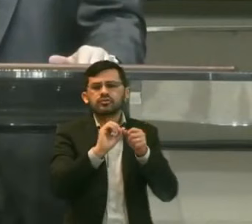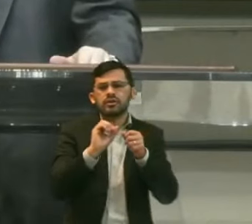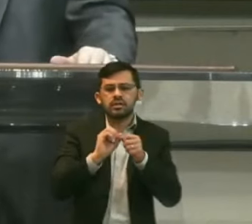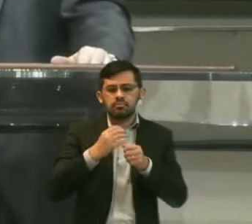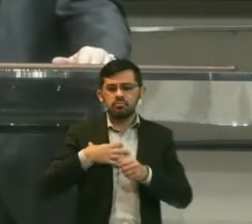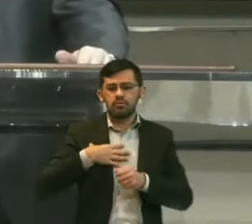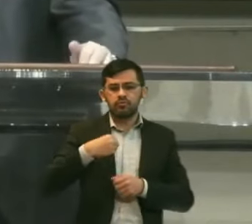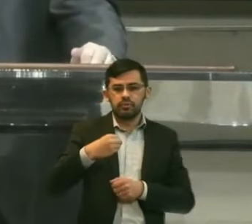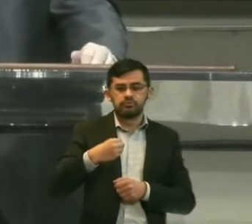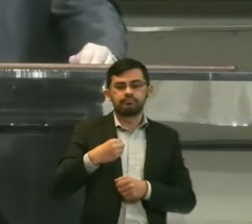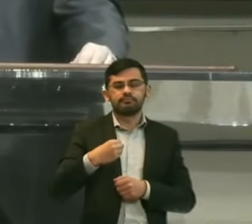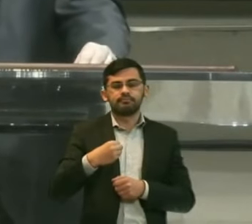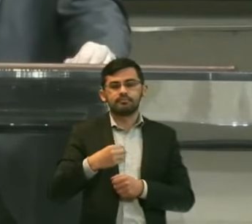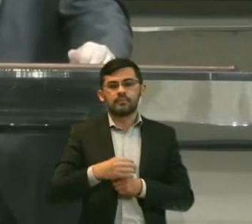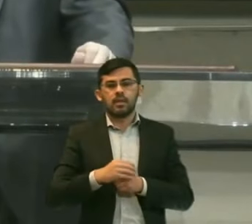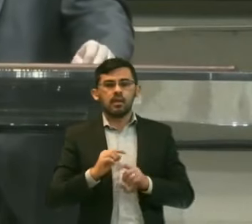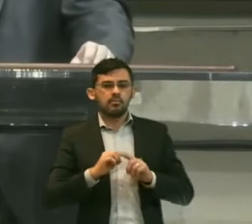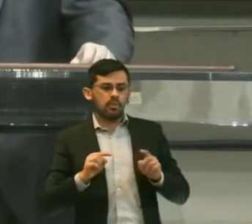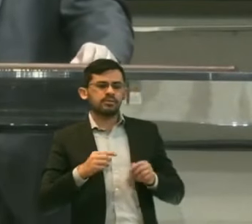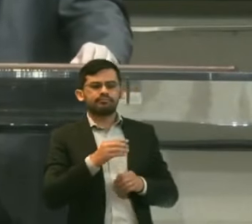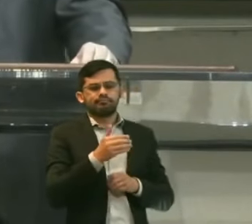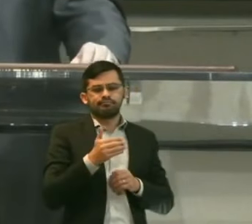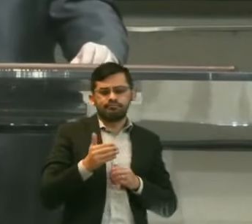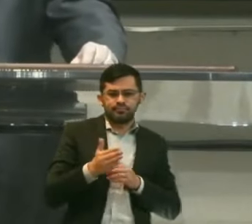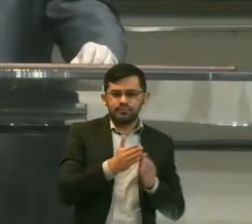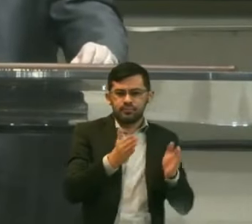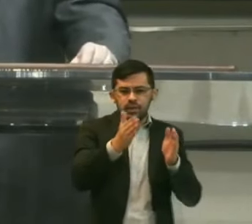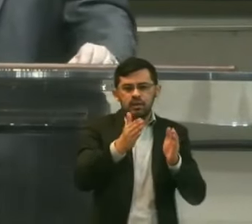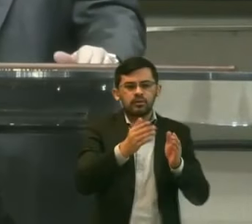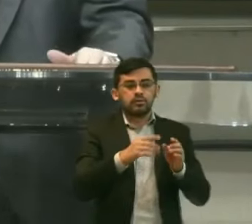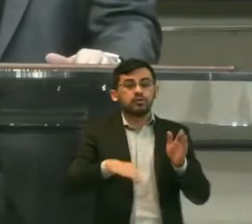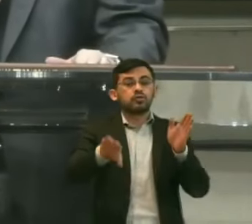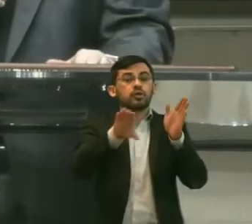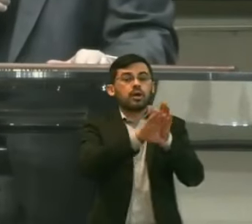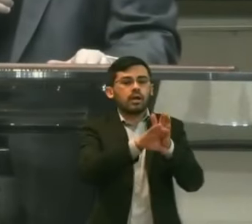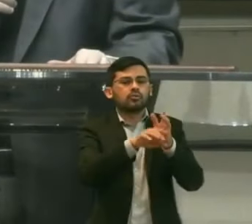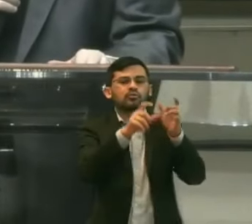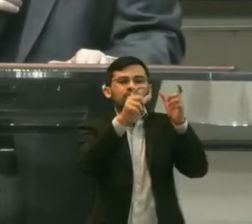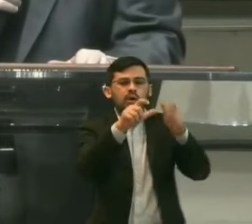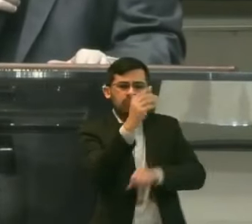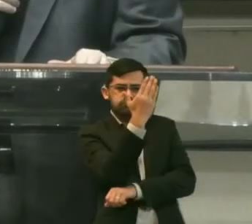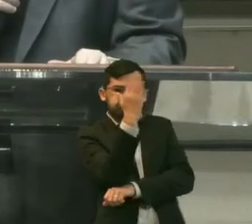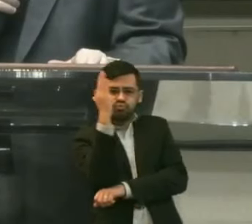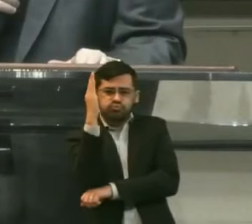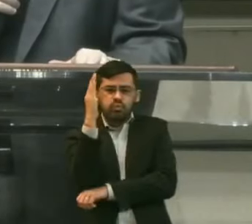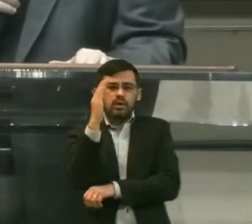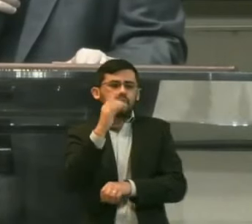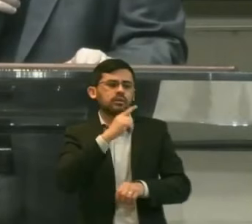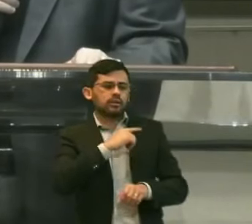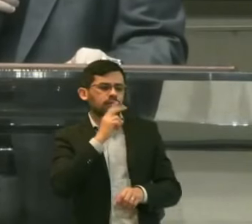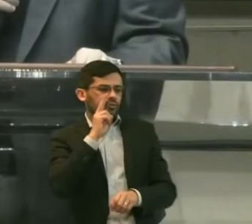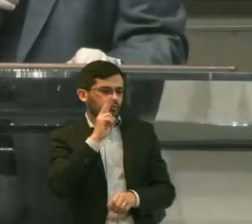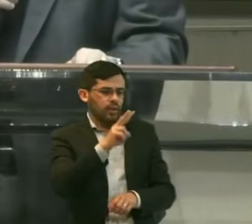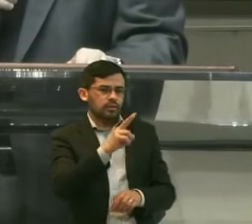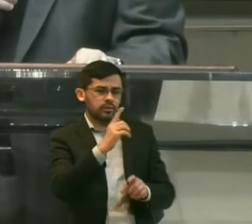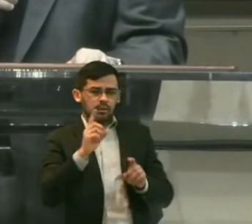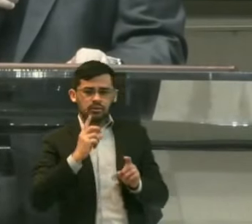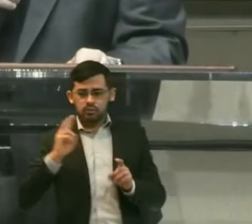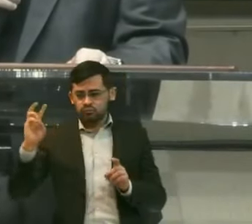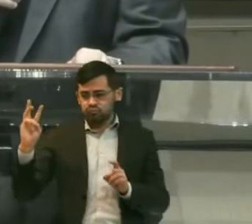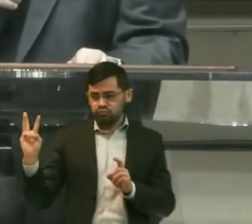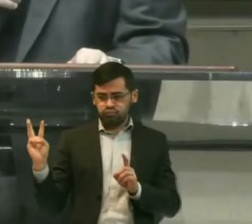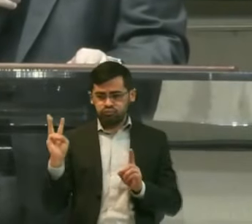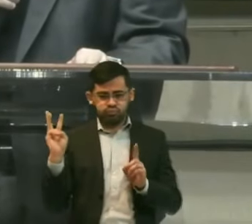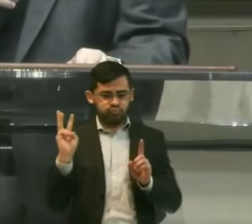Por meu filho E ao seguir adiante Você chegará Ao carvalho De Itabor E ali virão Ao seu encontro